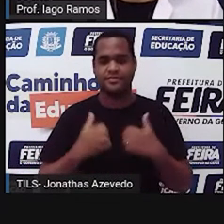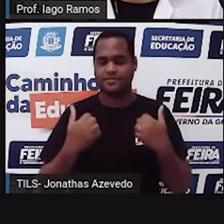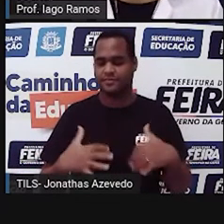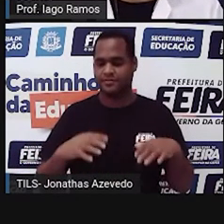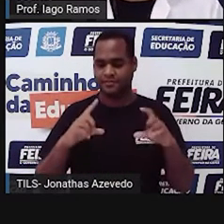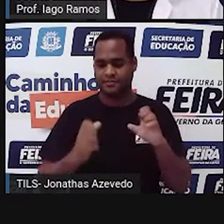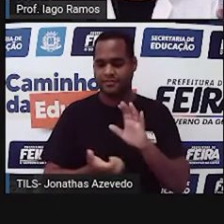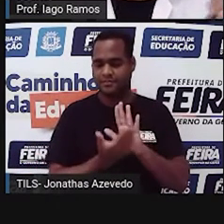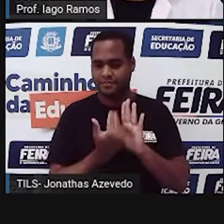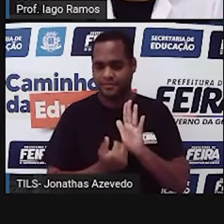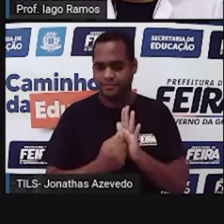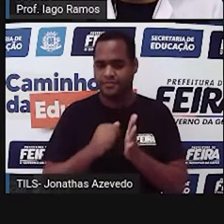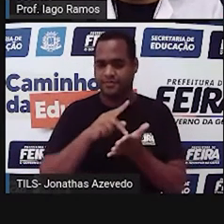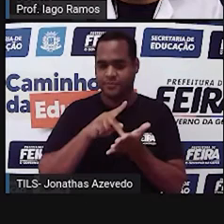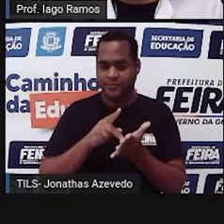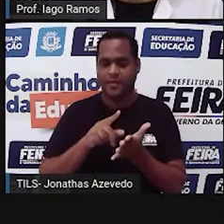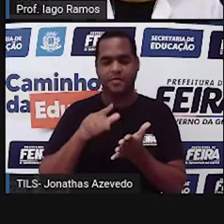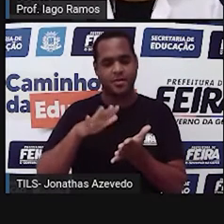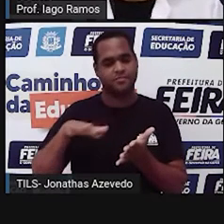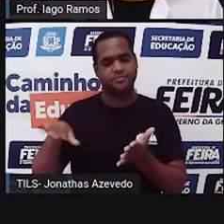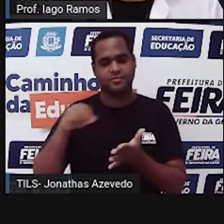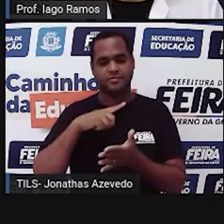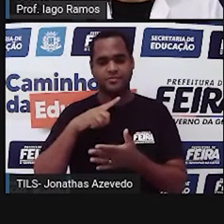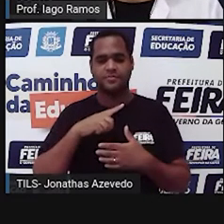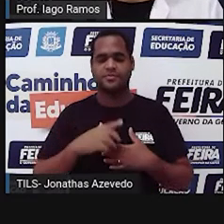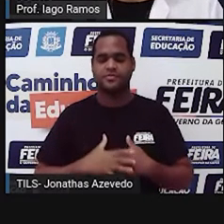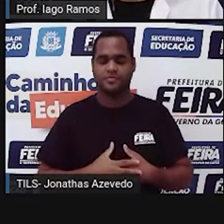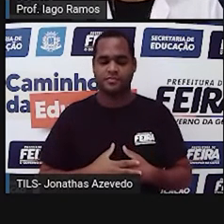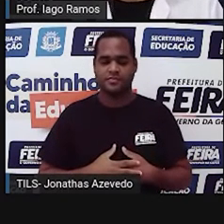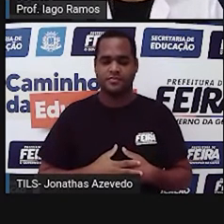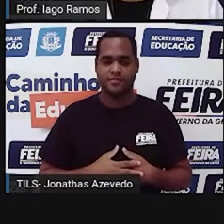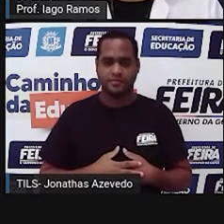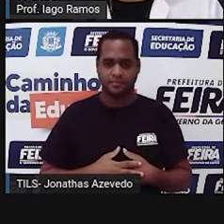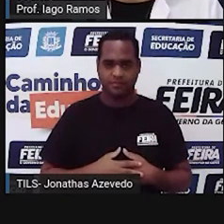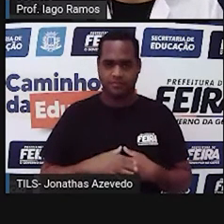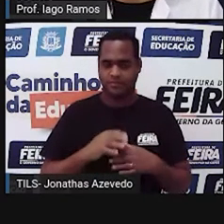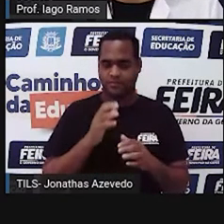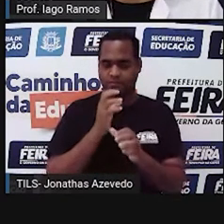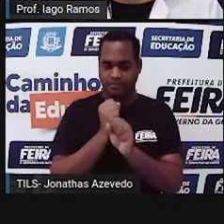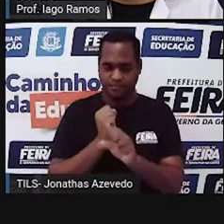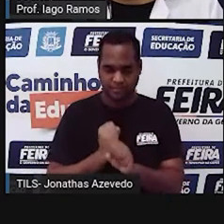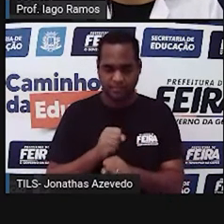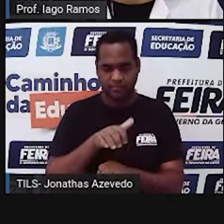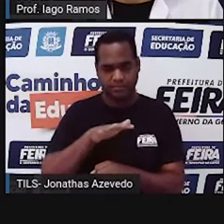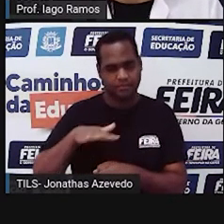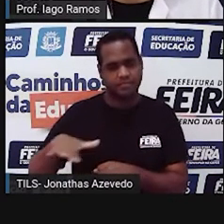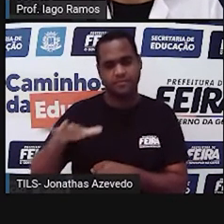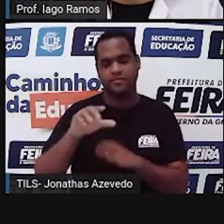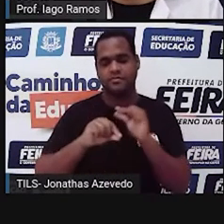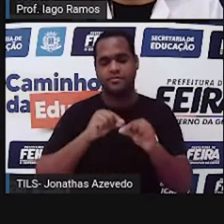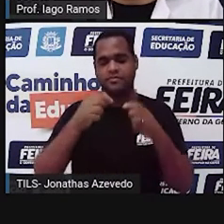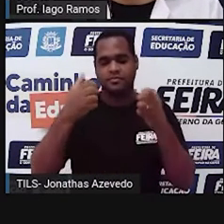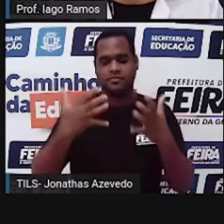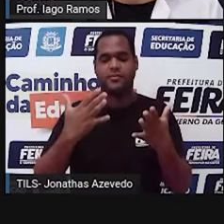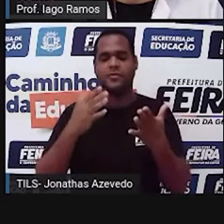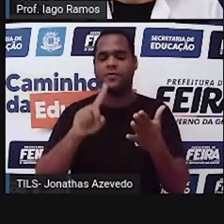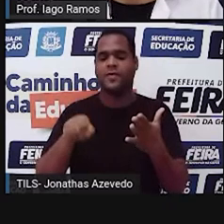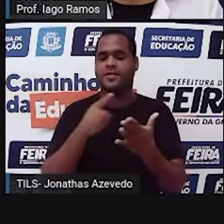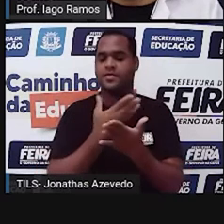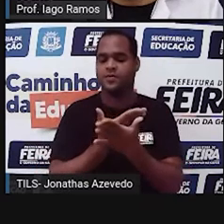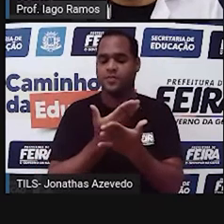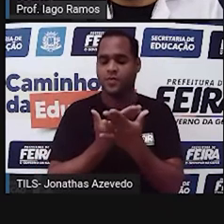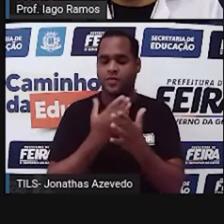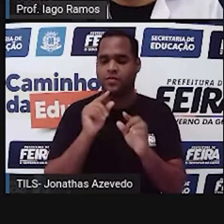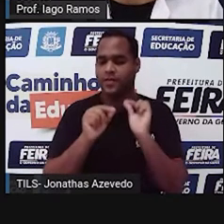geométricas planas. E qual foi o cálculo de área que a gente fez, que a gente já estudou, que a gente